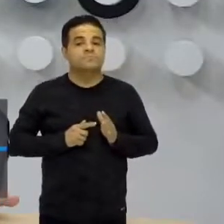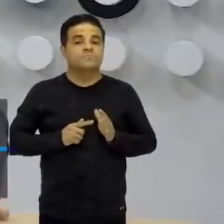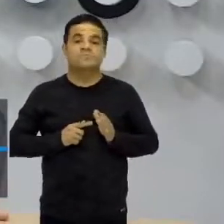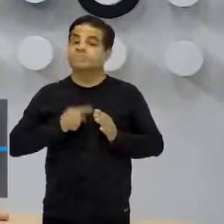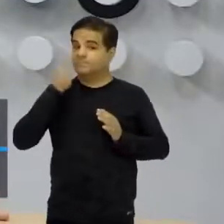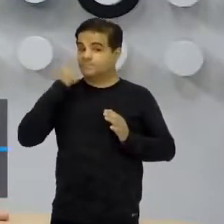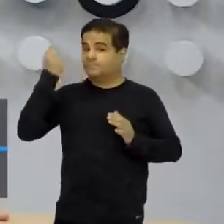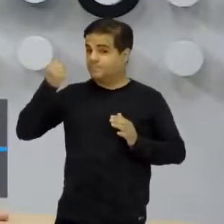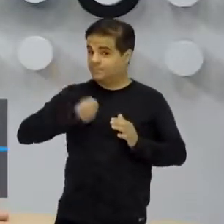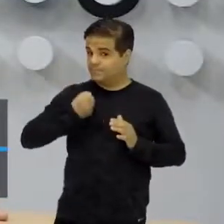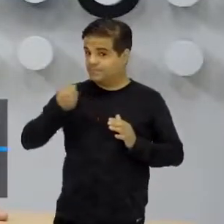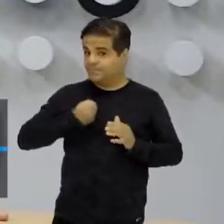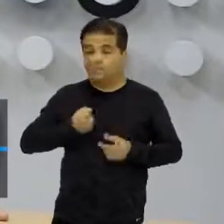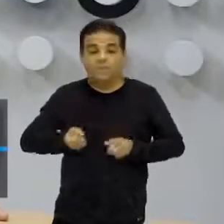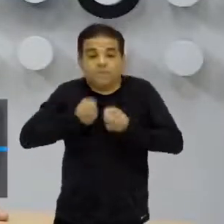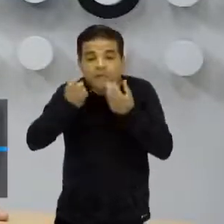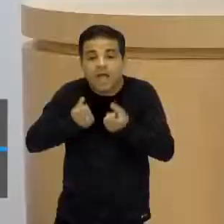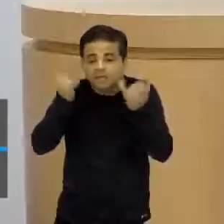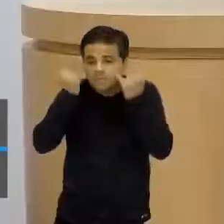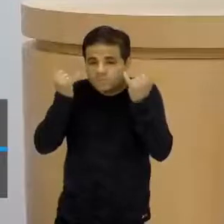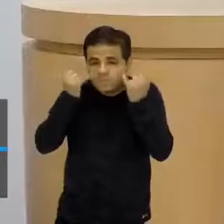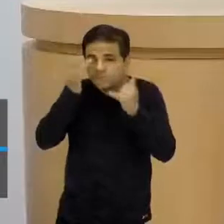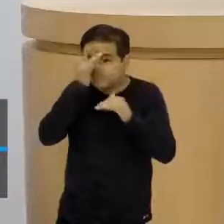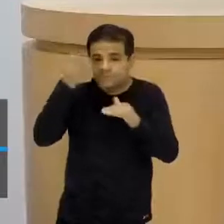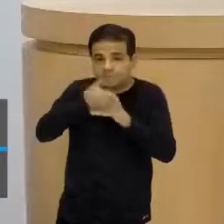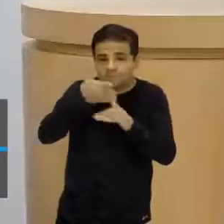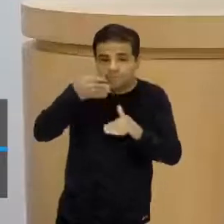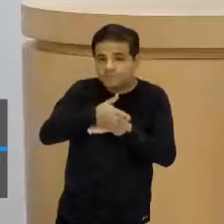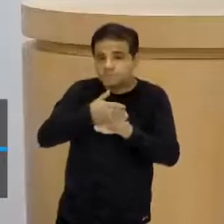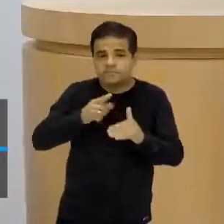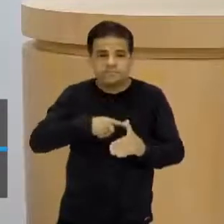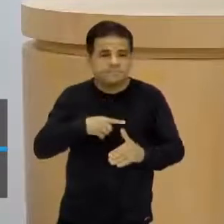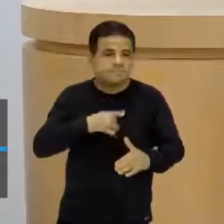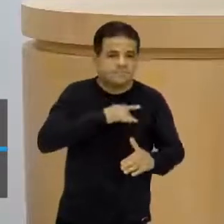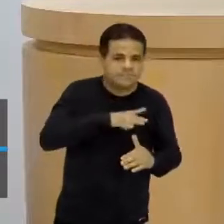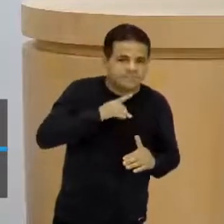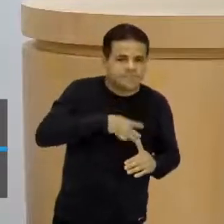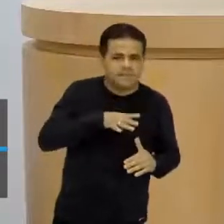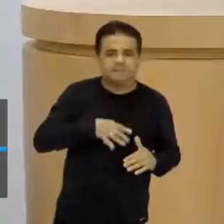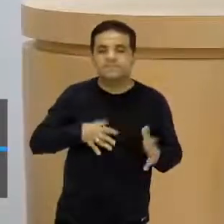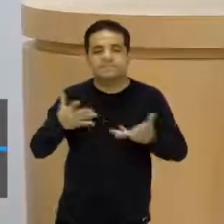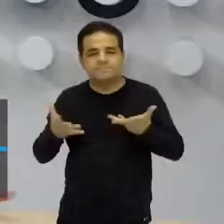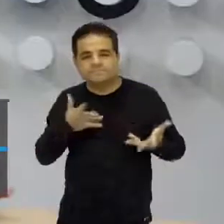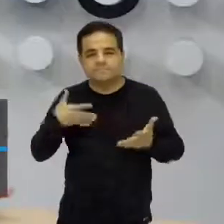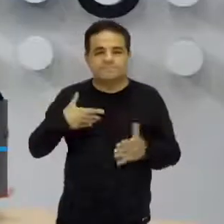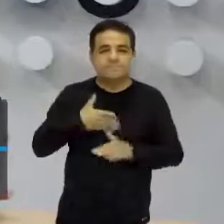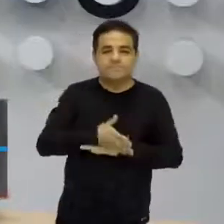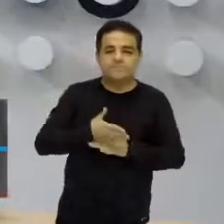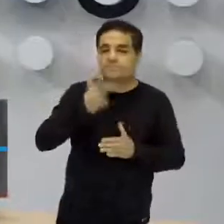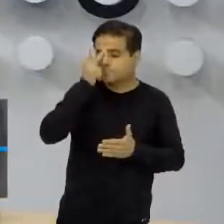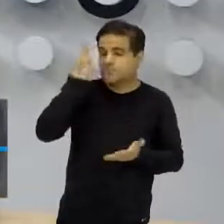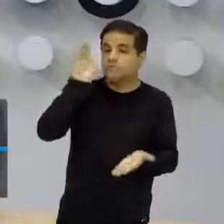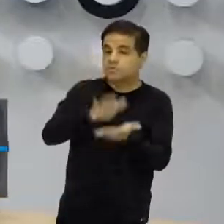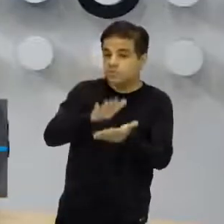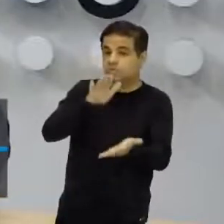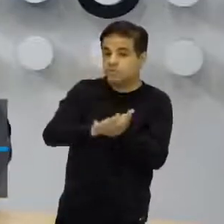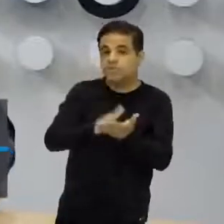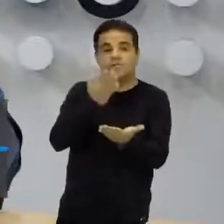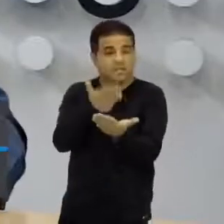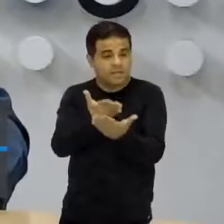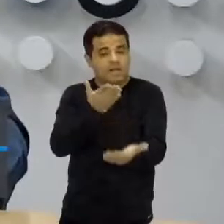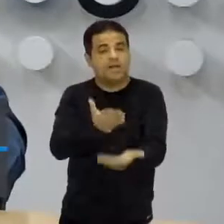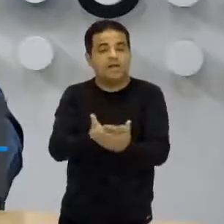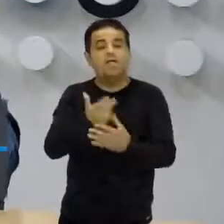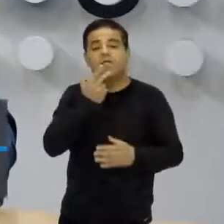números, dados. O pessoal tá participando? Ah, um medo aqui. Eu tô com um pouquinho de medo. O pessoal está elogiando bastante e tá